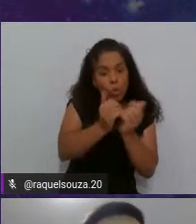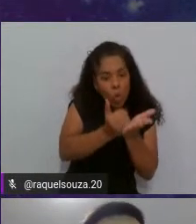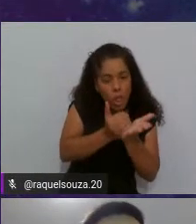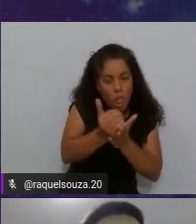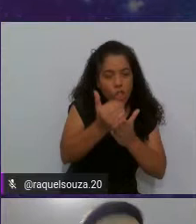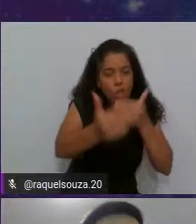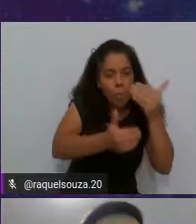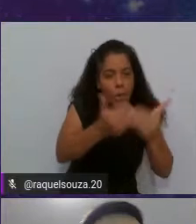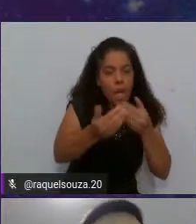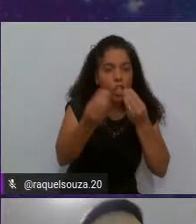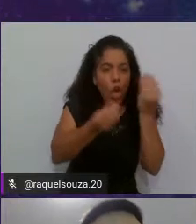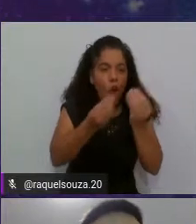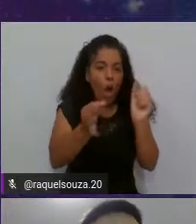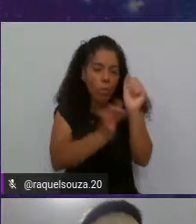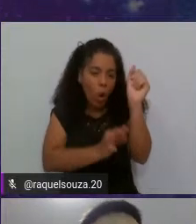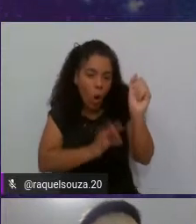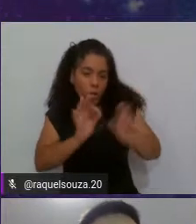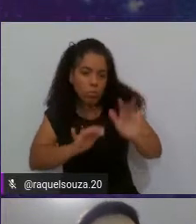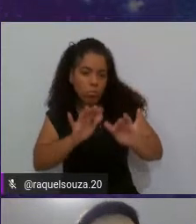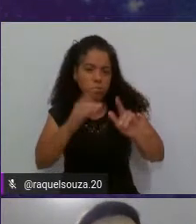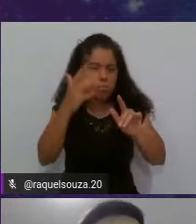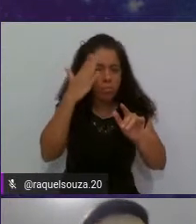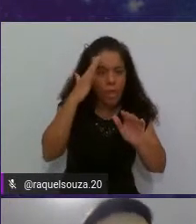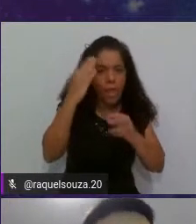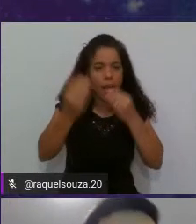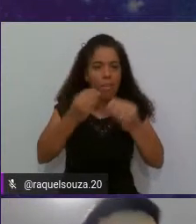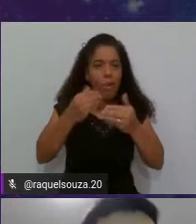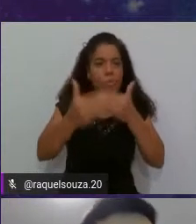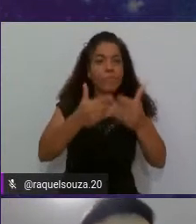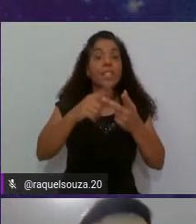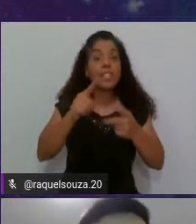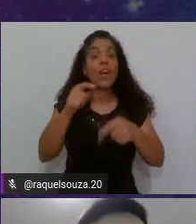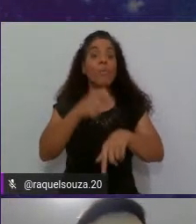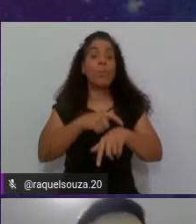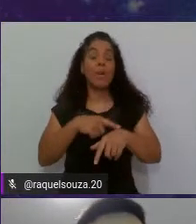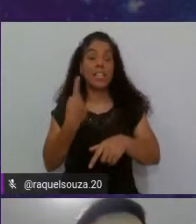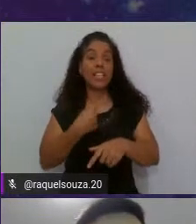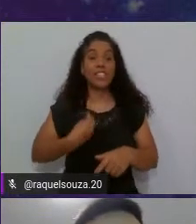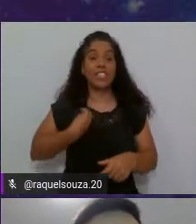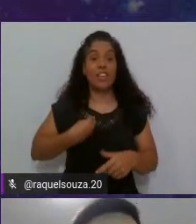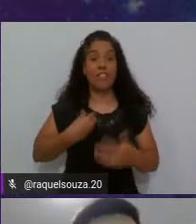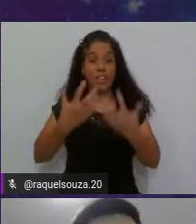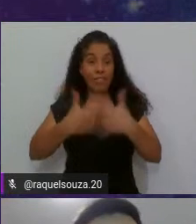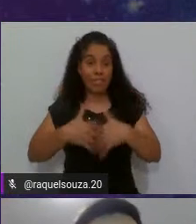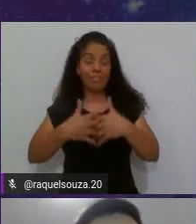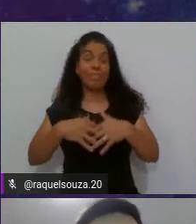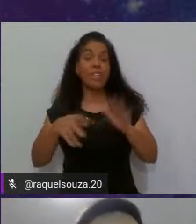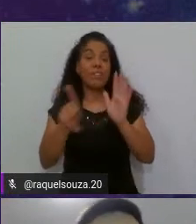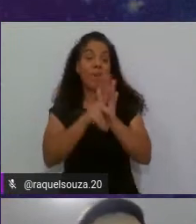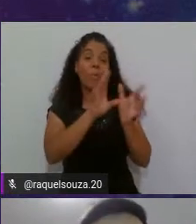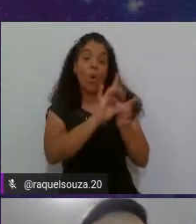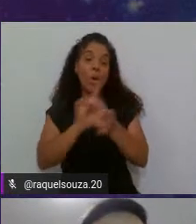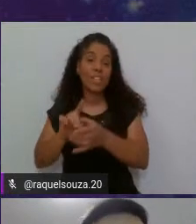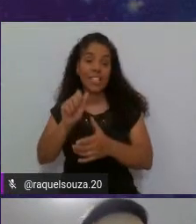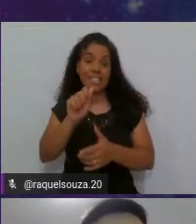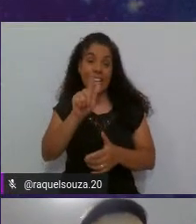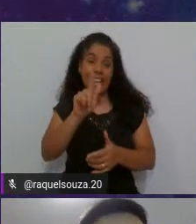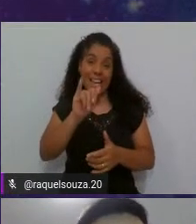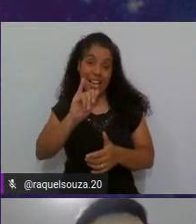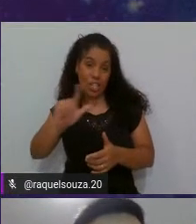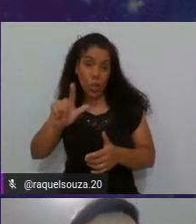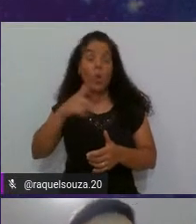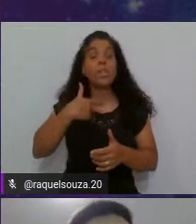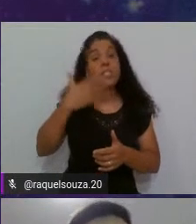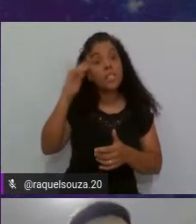justamente no momento que a gente vive de agilidade. E saber programar vai nos dar